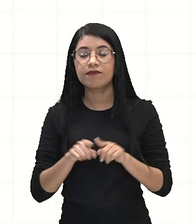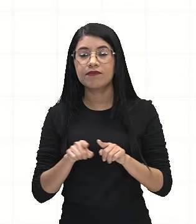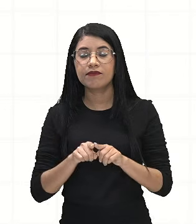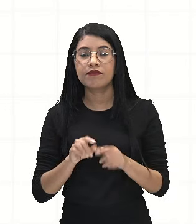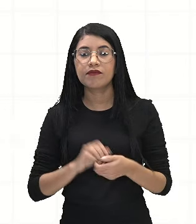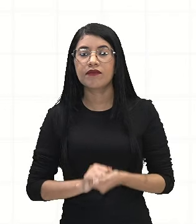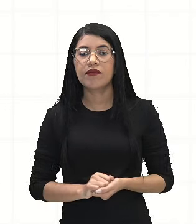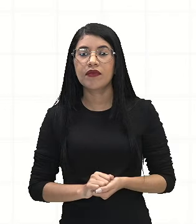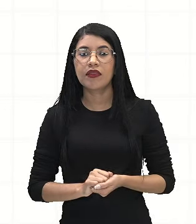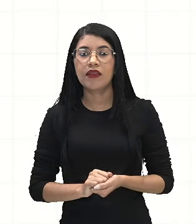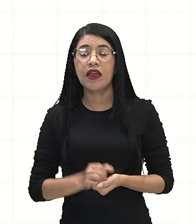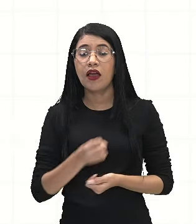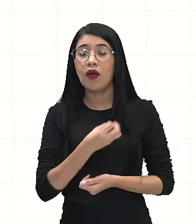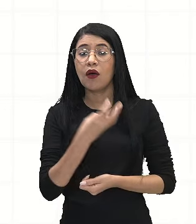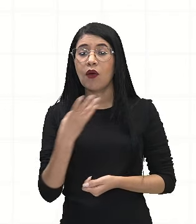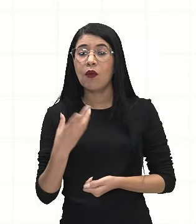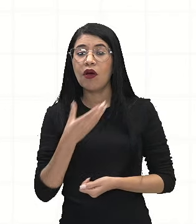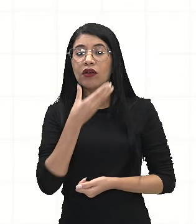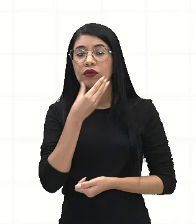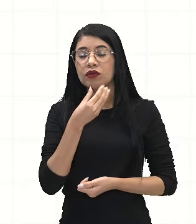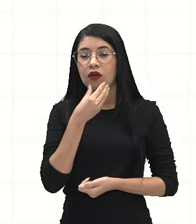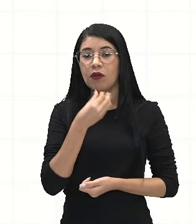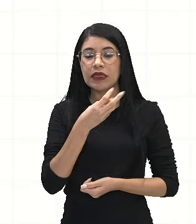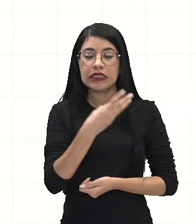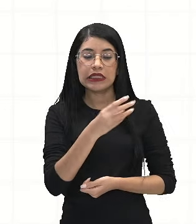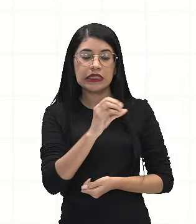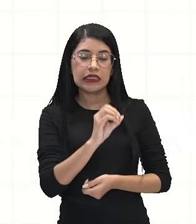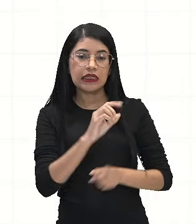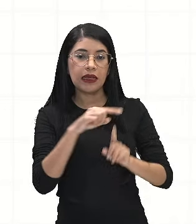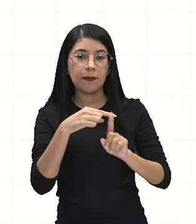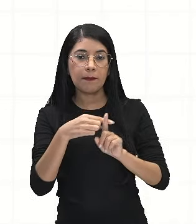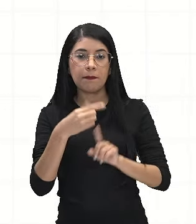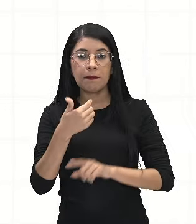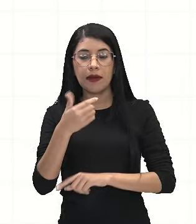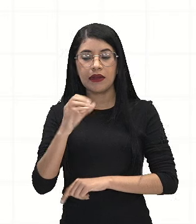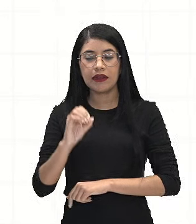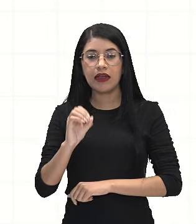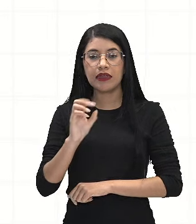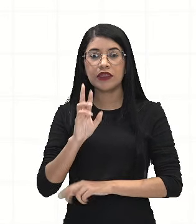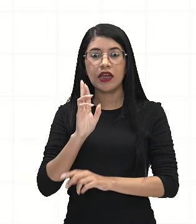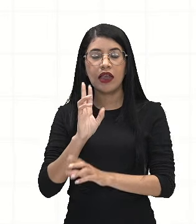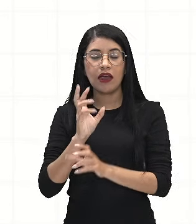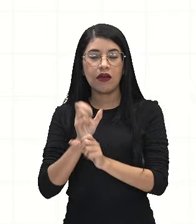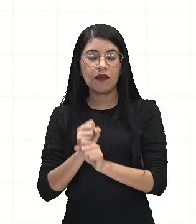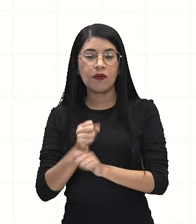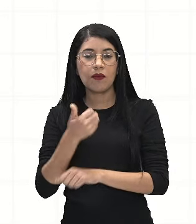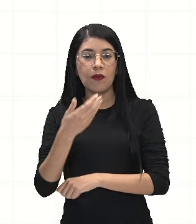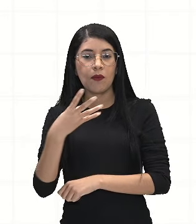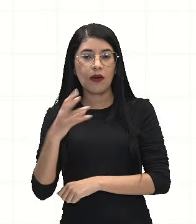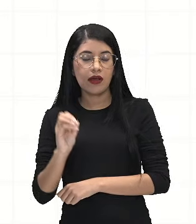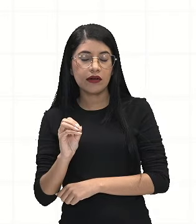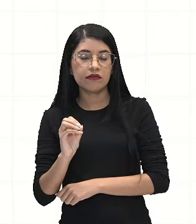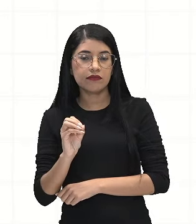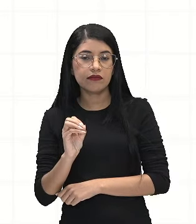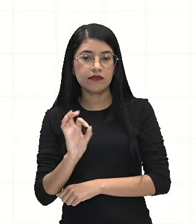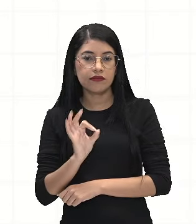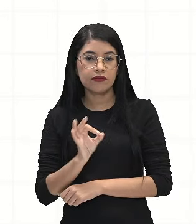a quantidade de homens é de 30 mais 10, que vai dar 40. Então, são 40 homens no total.